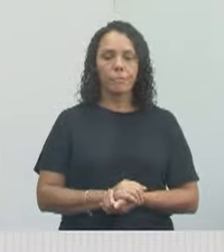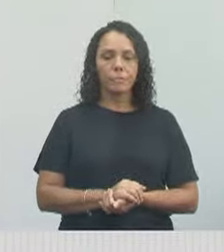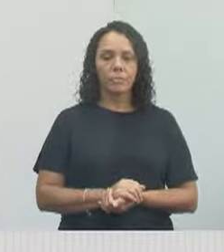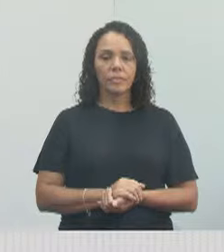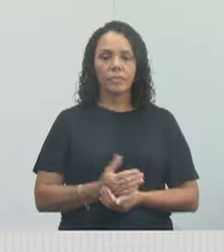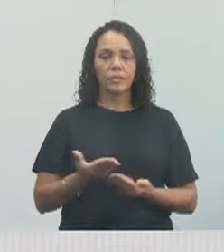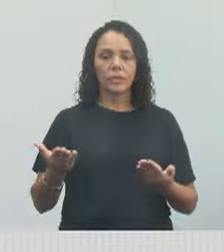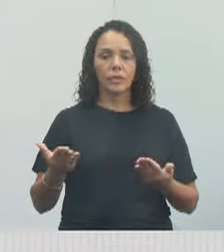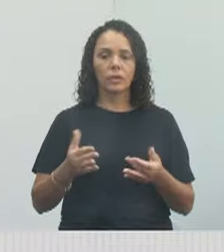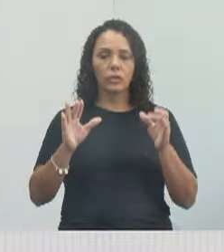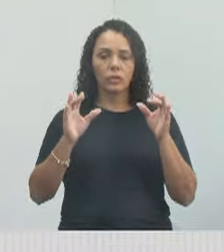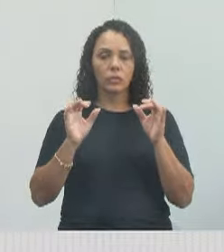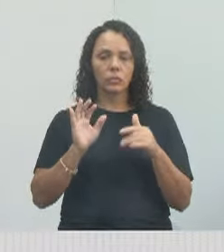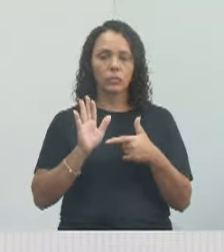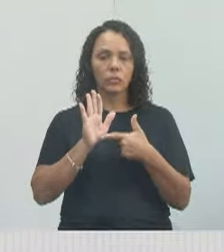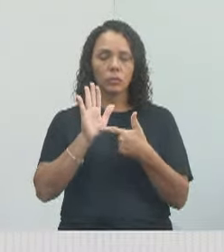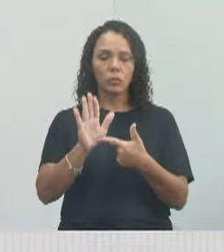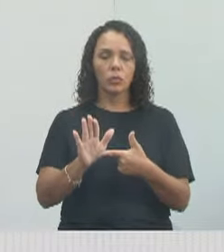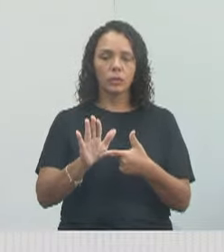pôr a próxima?